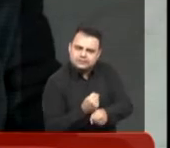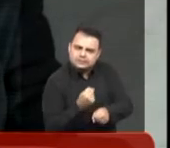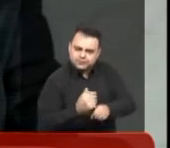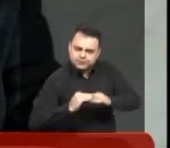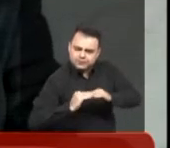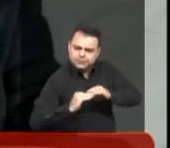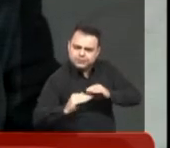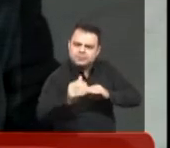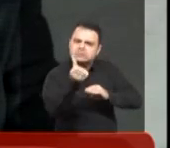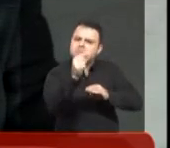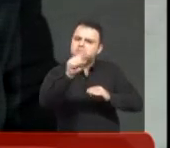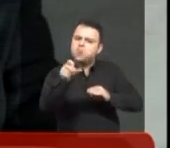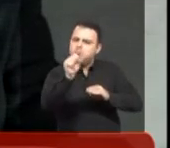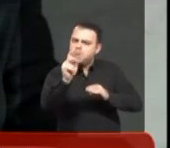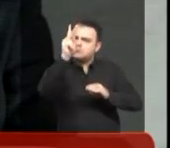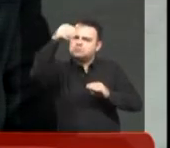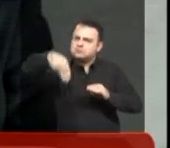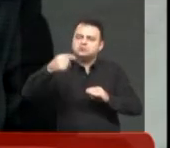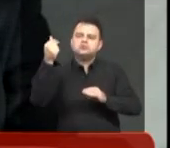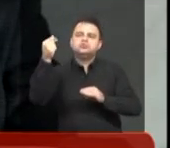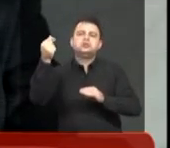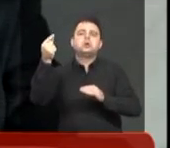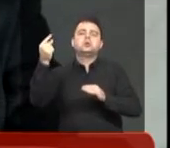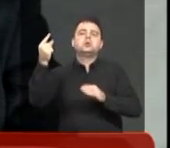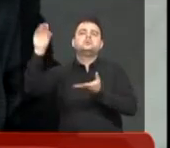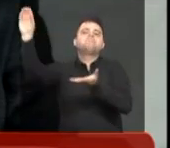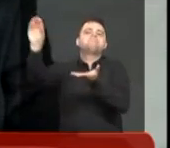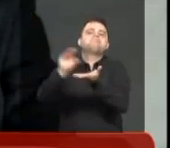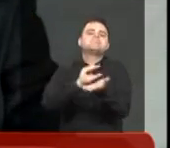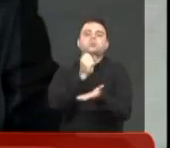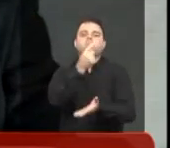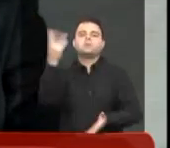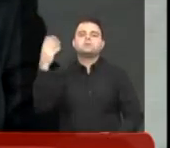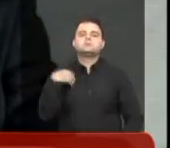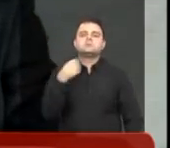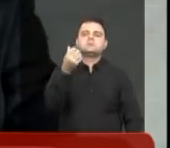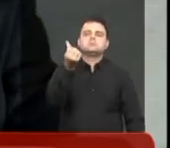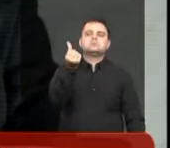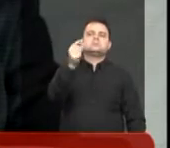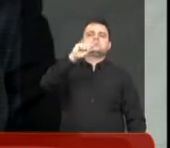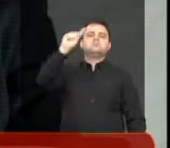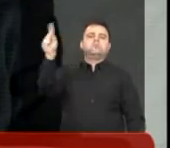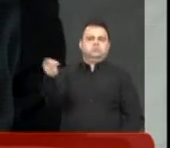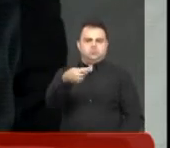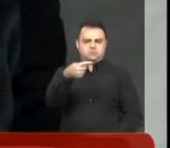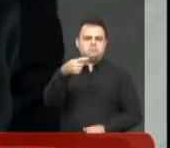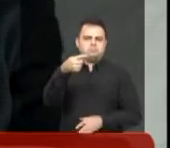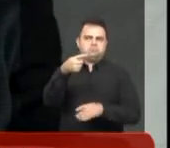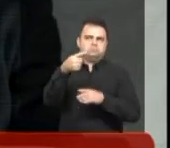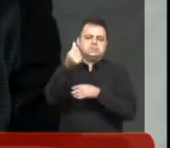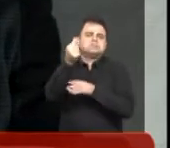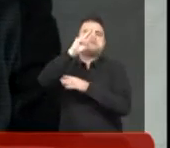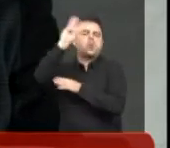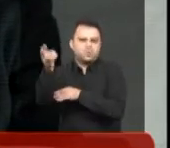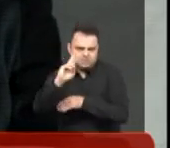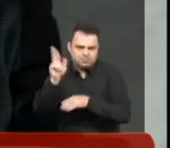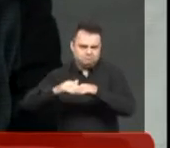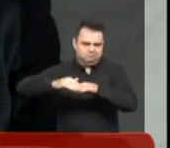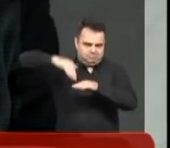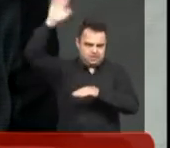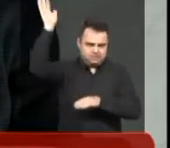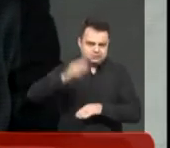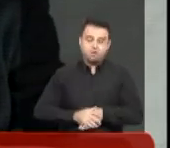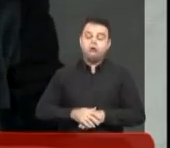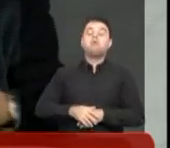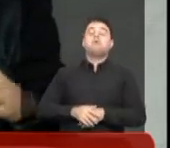quilômetros orçados em aproximadamente 17 milhões de reais. Uma conquista muito importante. Conseguimos outras também